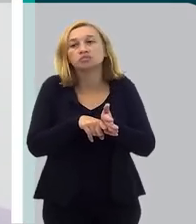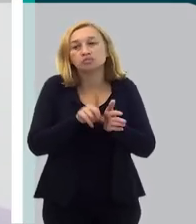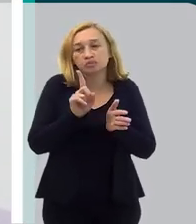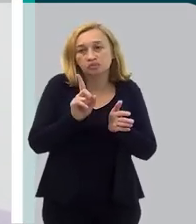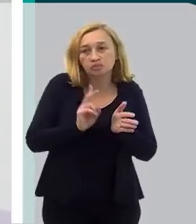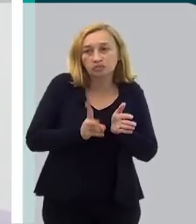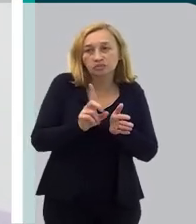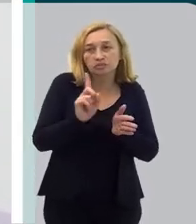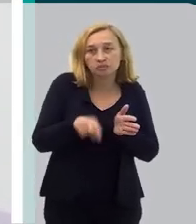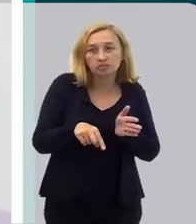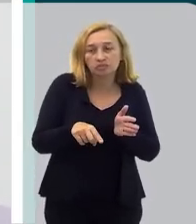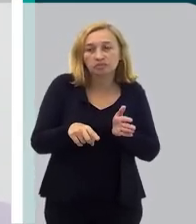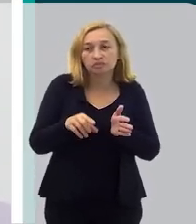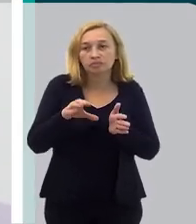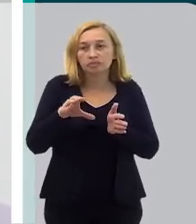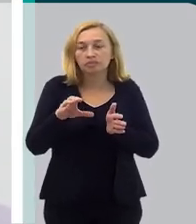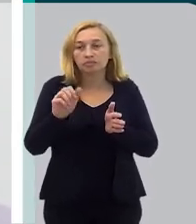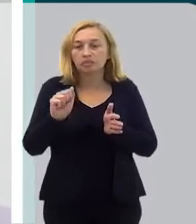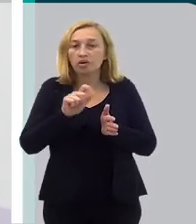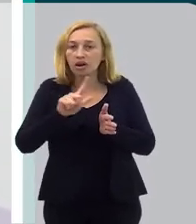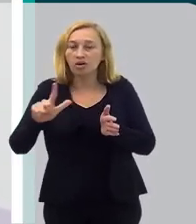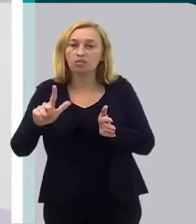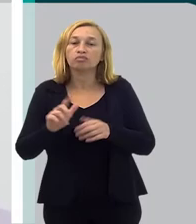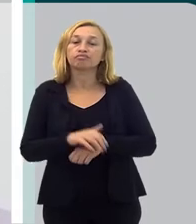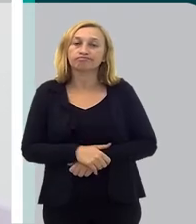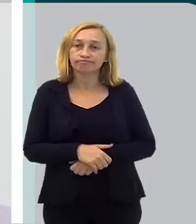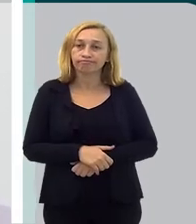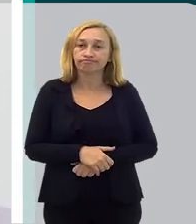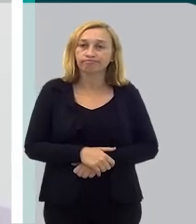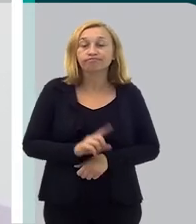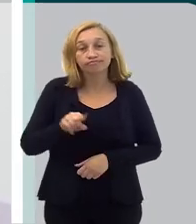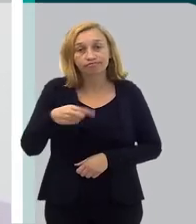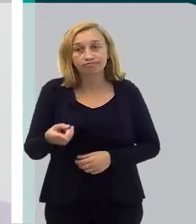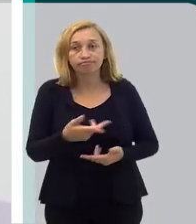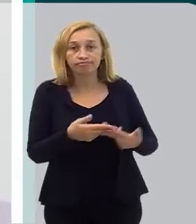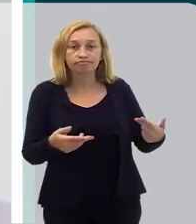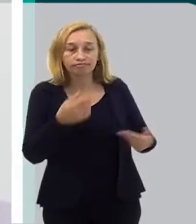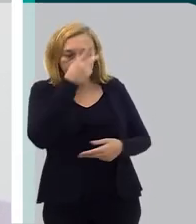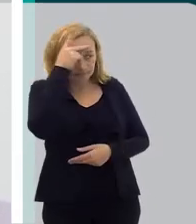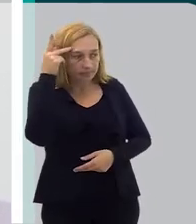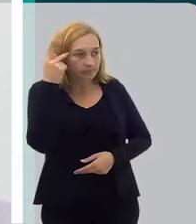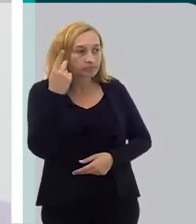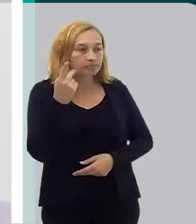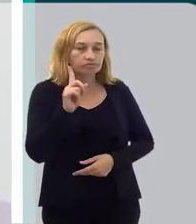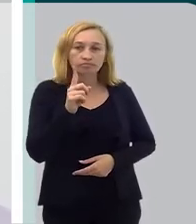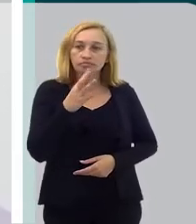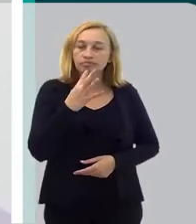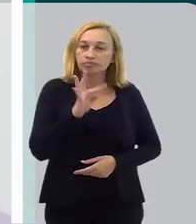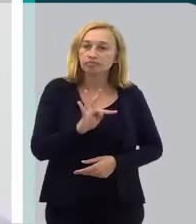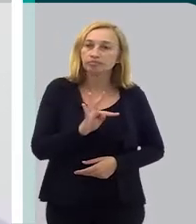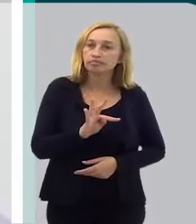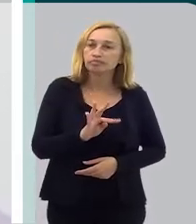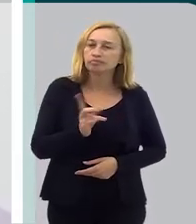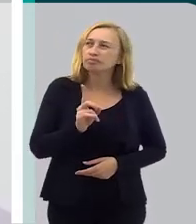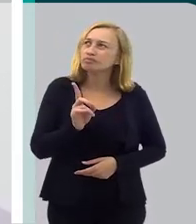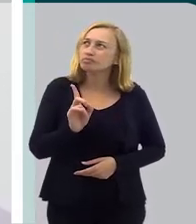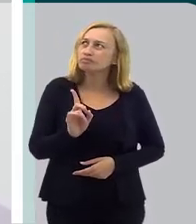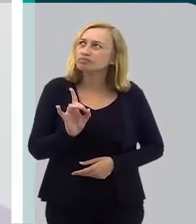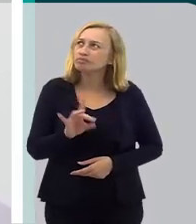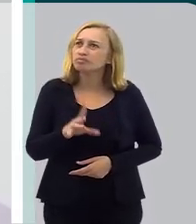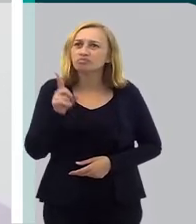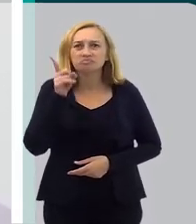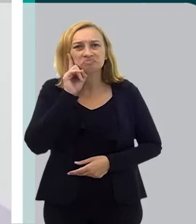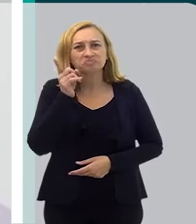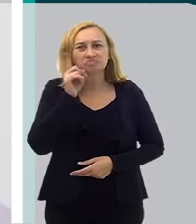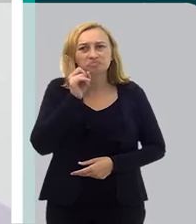das vezes é oriundo da cavidade bucal. Outra coisa também que as pessoas não estão muito atentas, não é